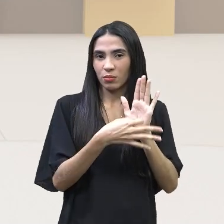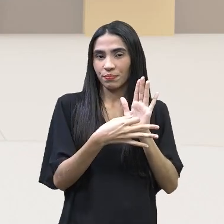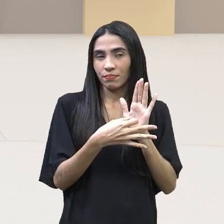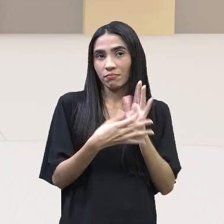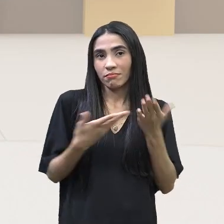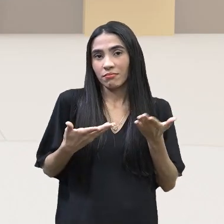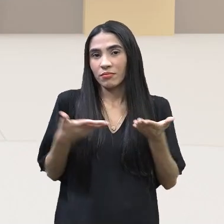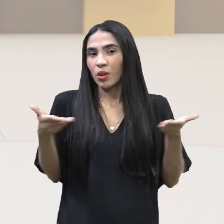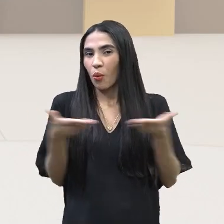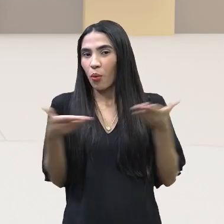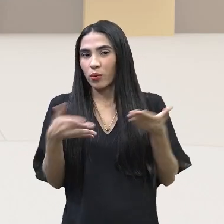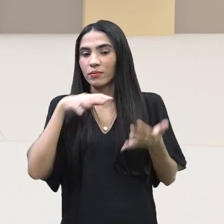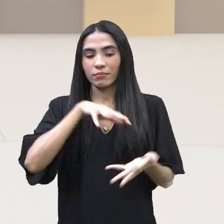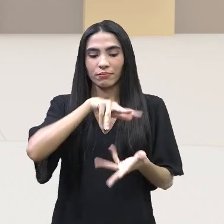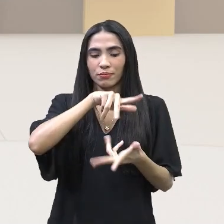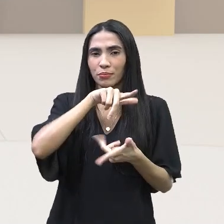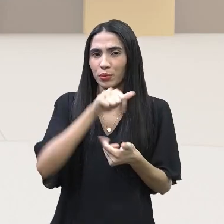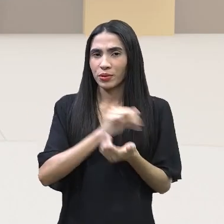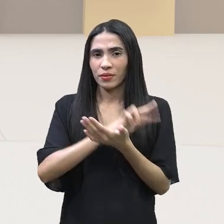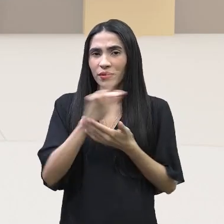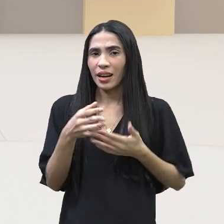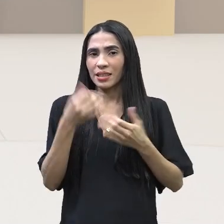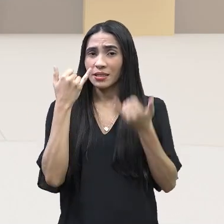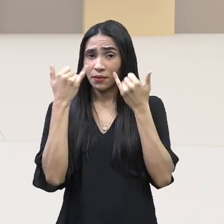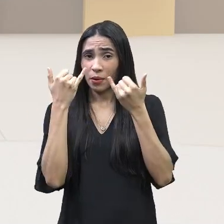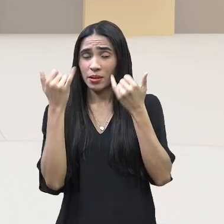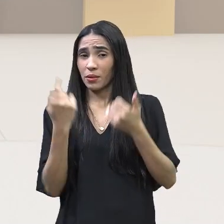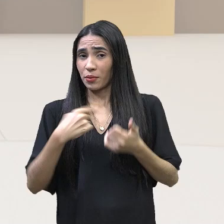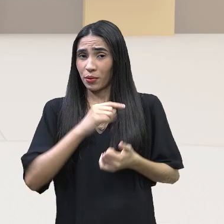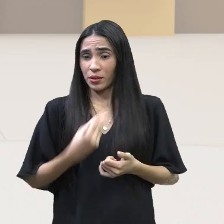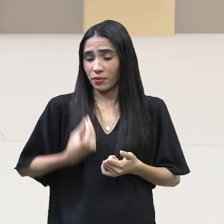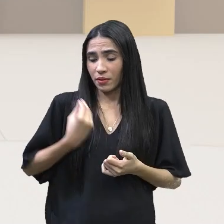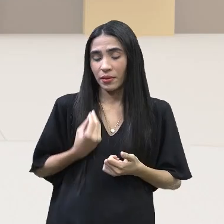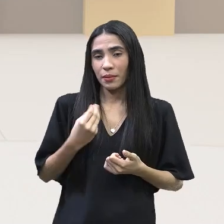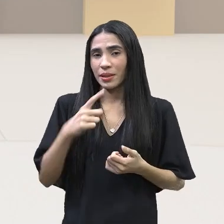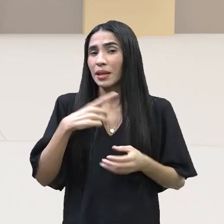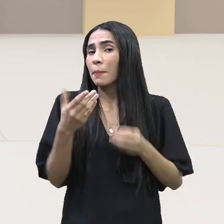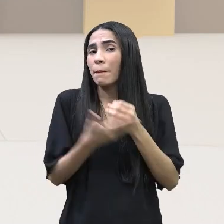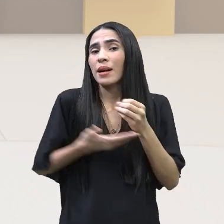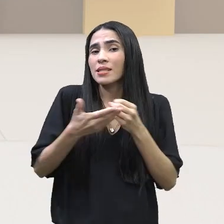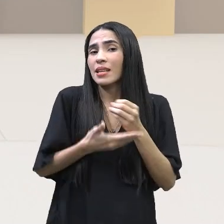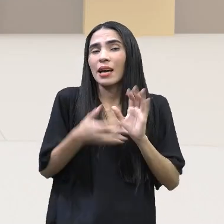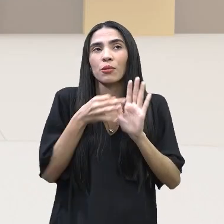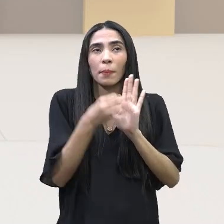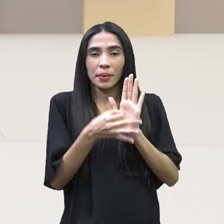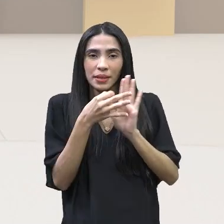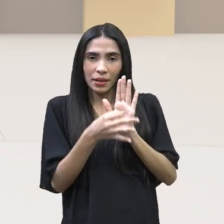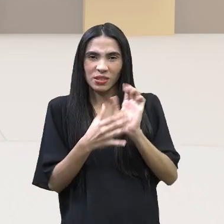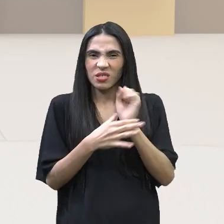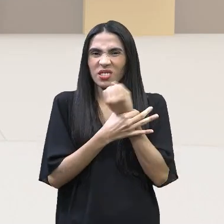Hoje, nesse mundo midiático que nós vivemos, tudo está baseado em muitas opiniões.